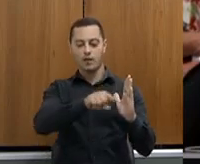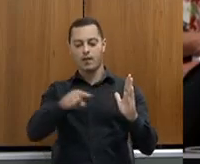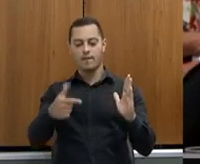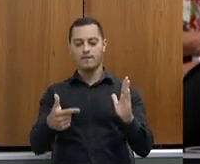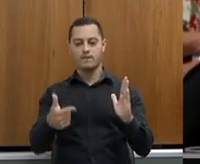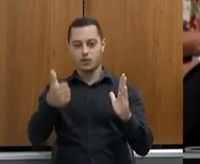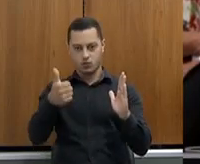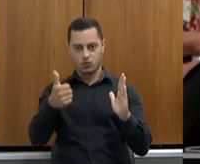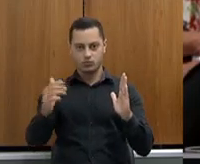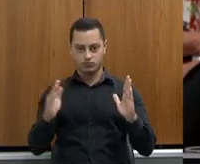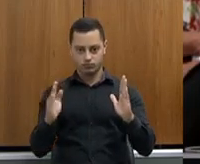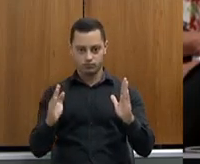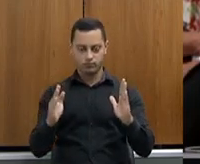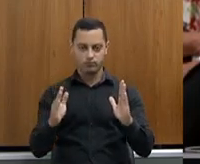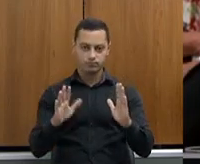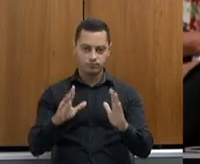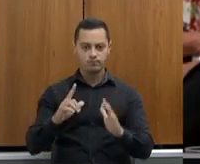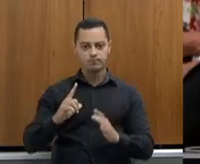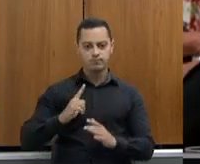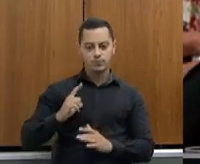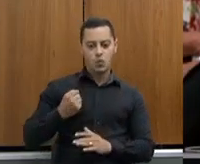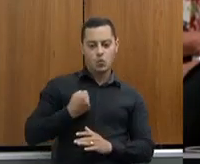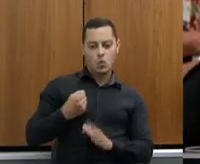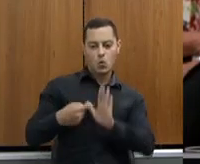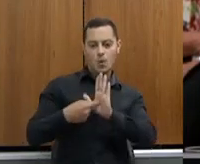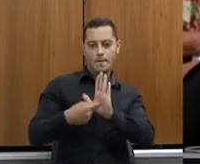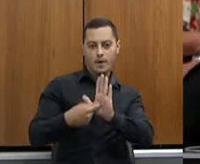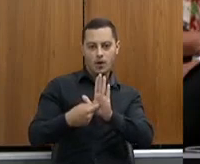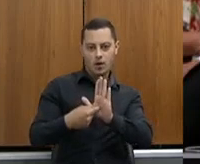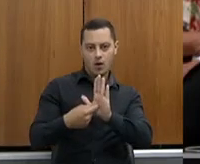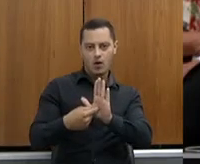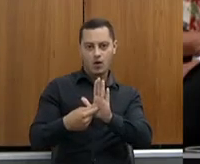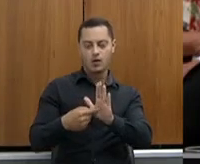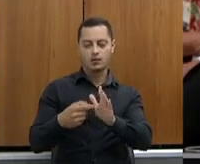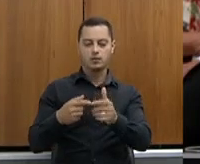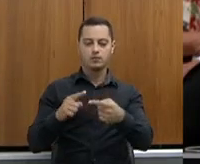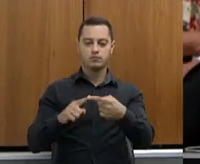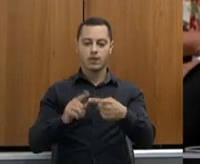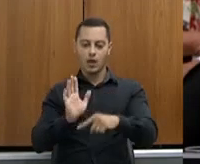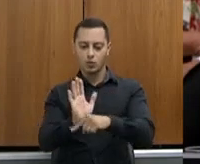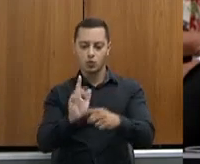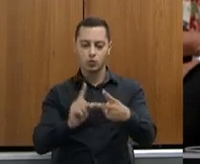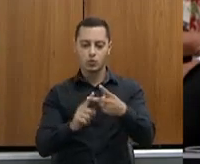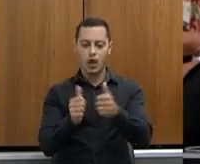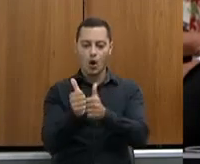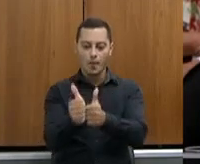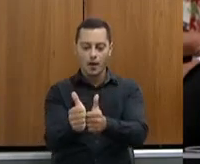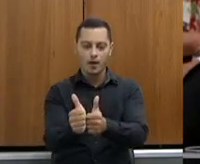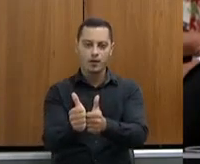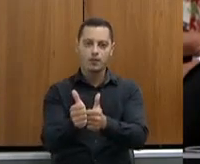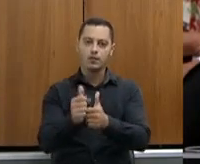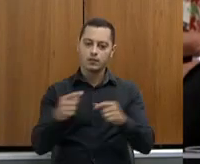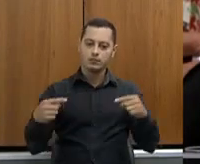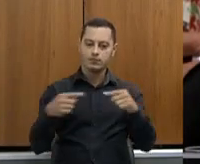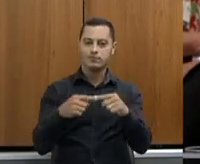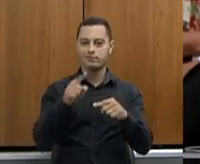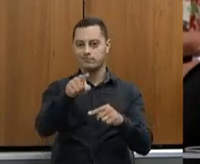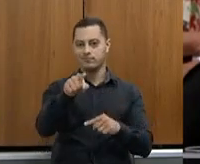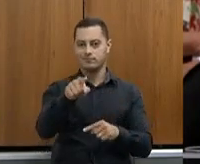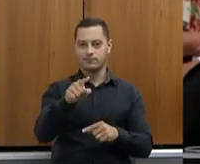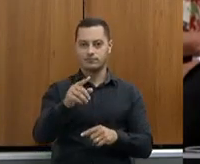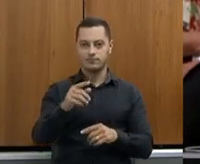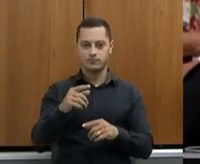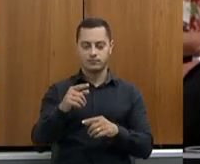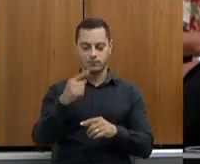disso, muitas vezes a gente fala, tem números de atendimento, tem números de acompanhamento, a extensão rural é isso. E, na hora que você pega os números do